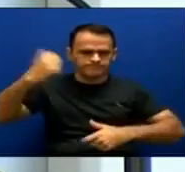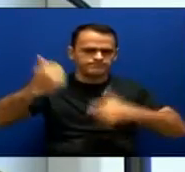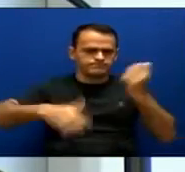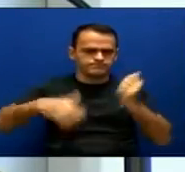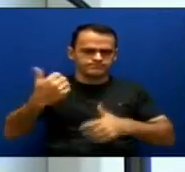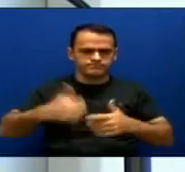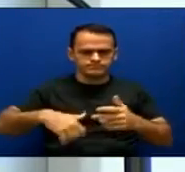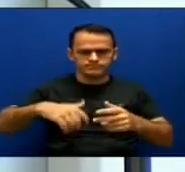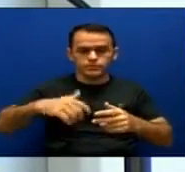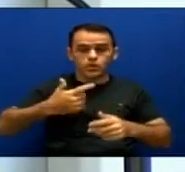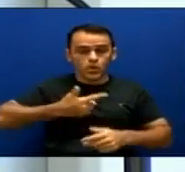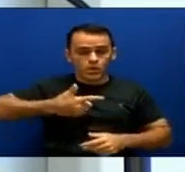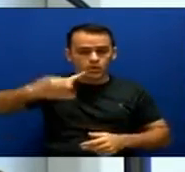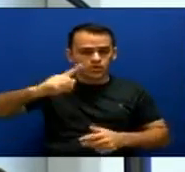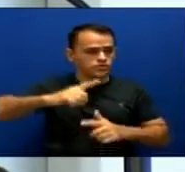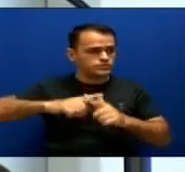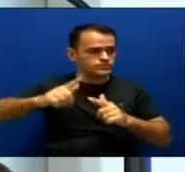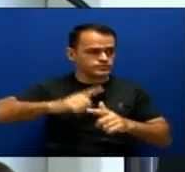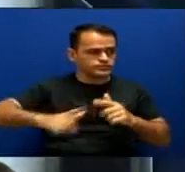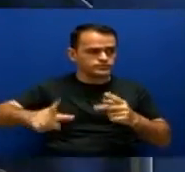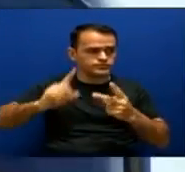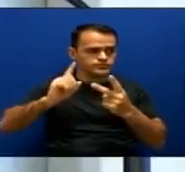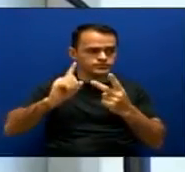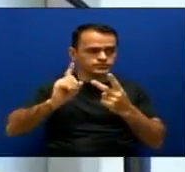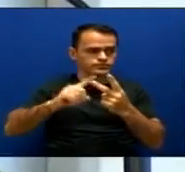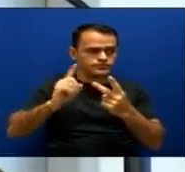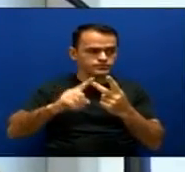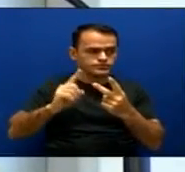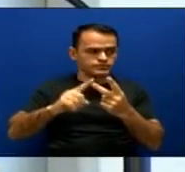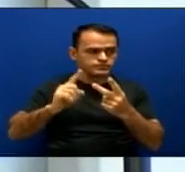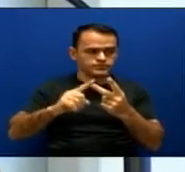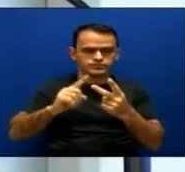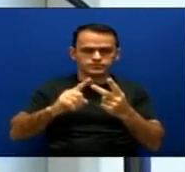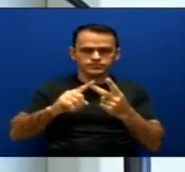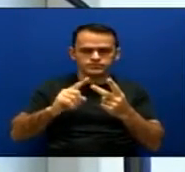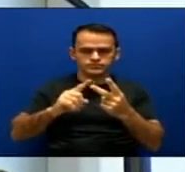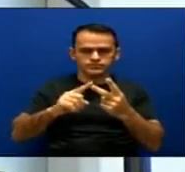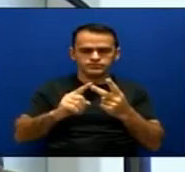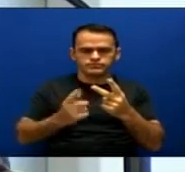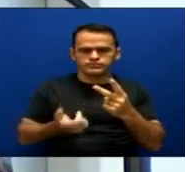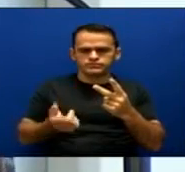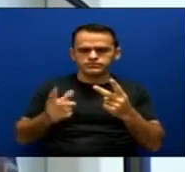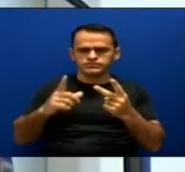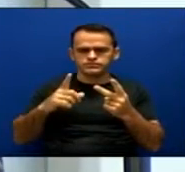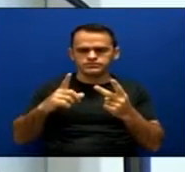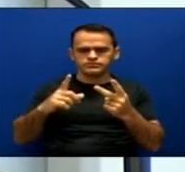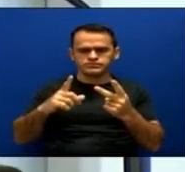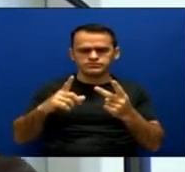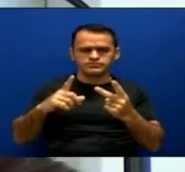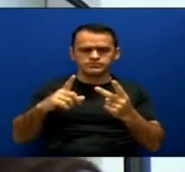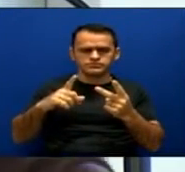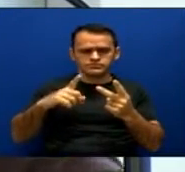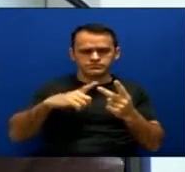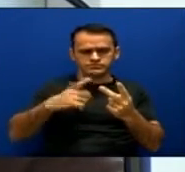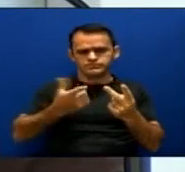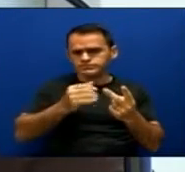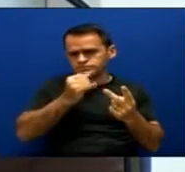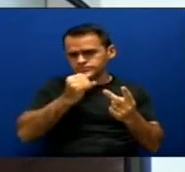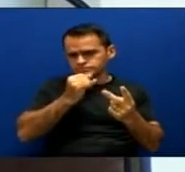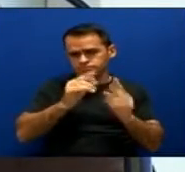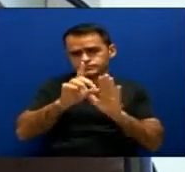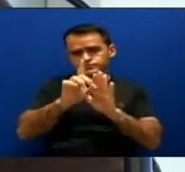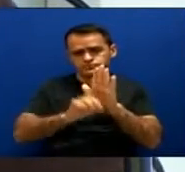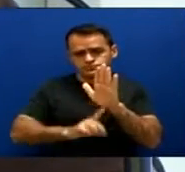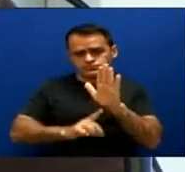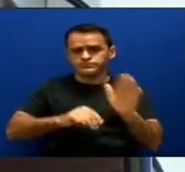agora. O outro problema que eu tenho é que se dá atenção a questões referentes ao direito dos